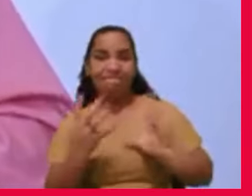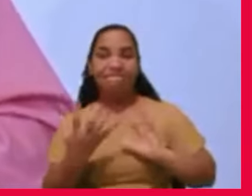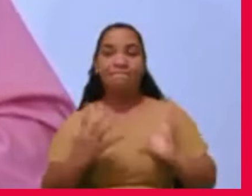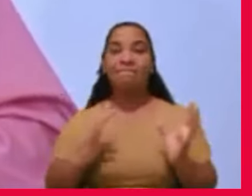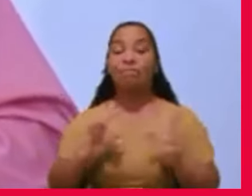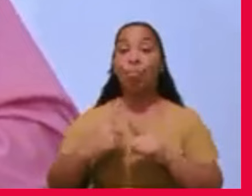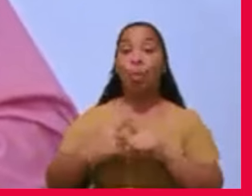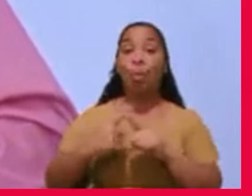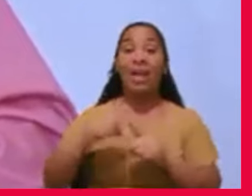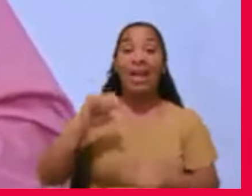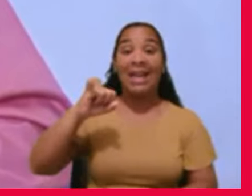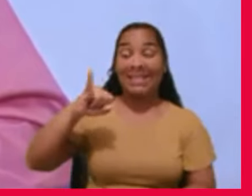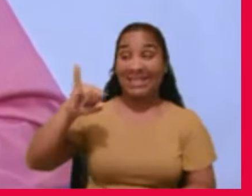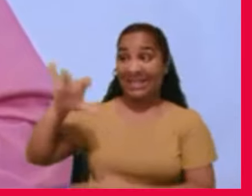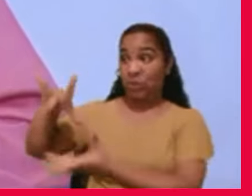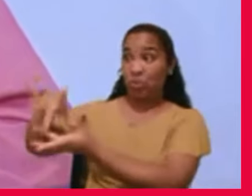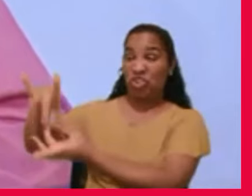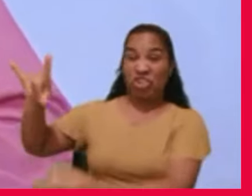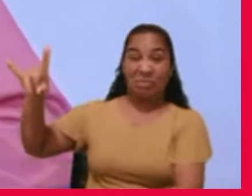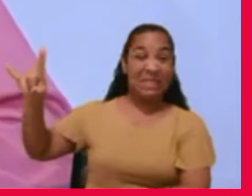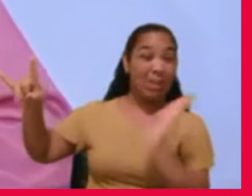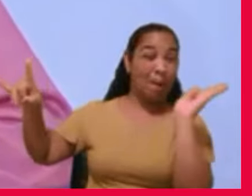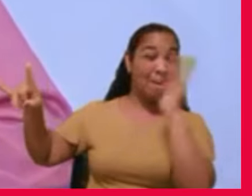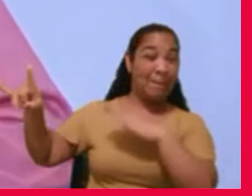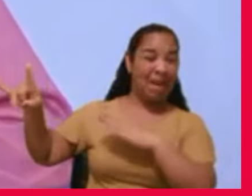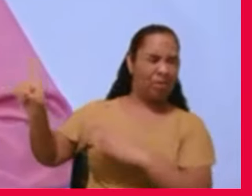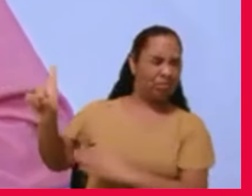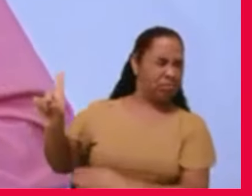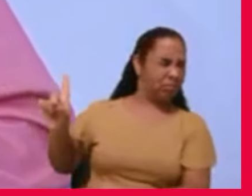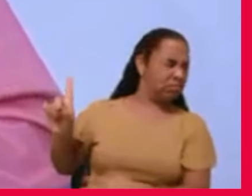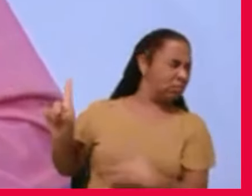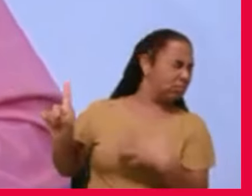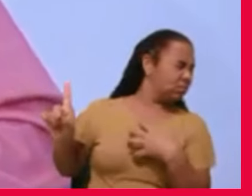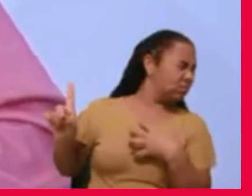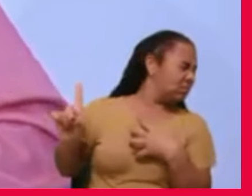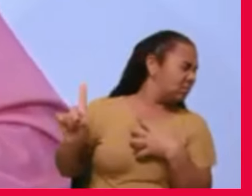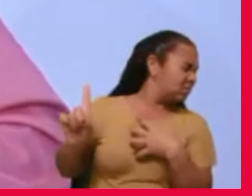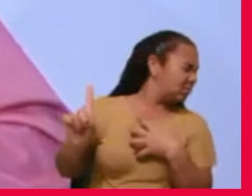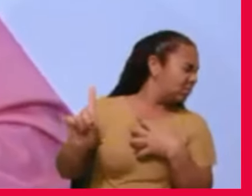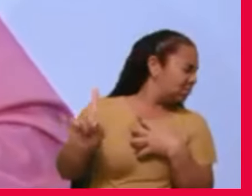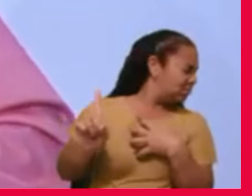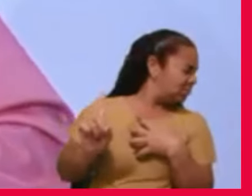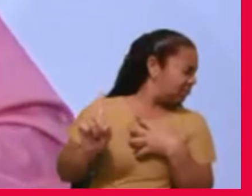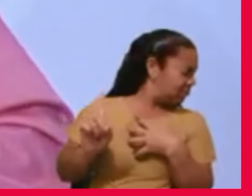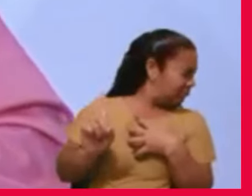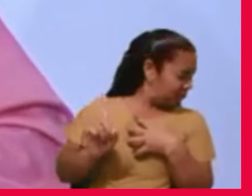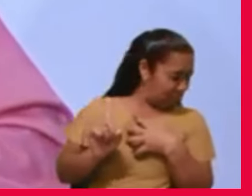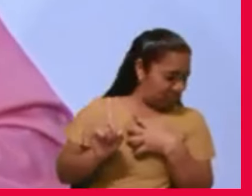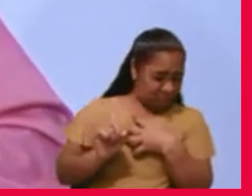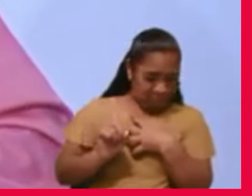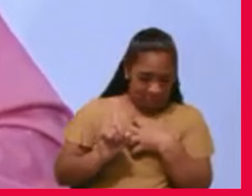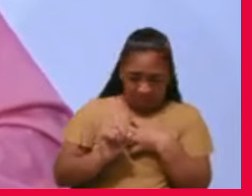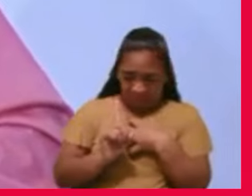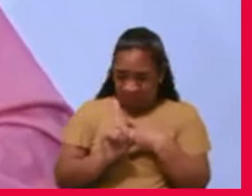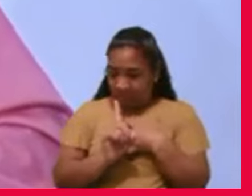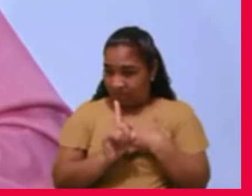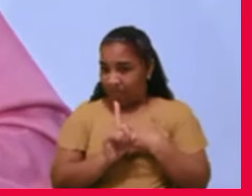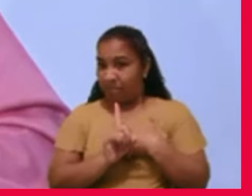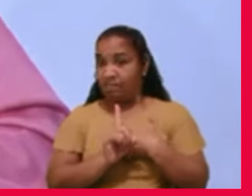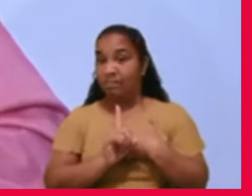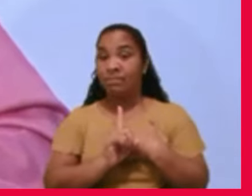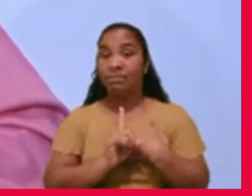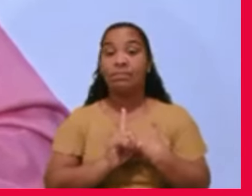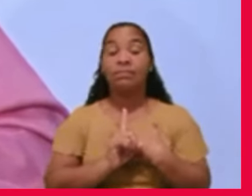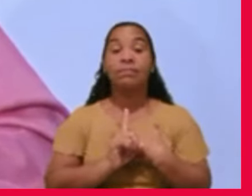perverso, ele muda de personalidade, ele aspira, ele sintoniza. Se